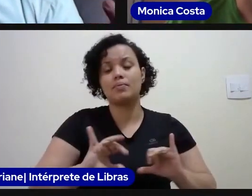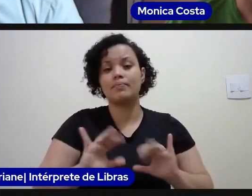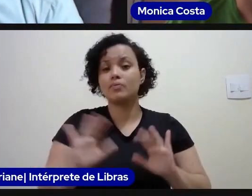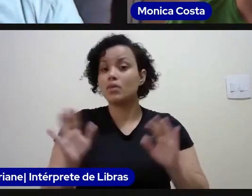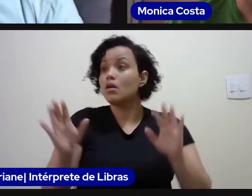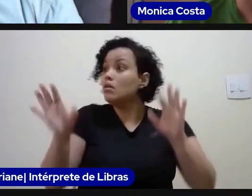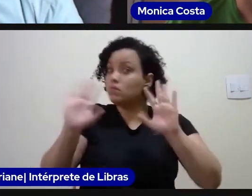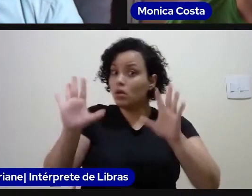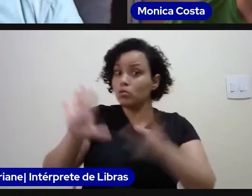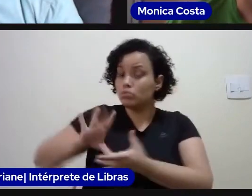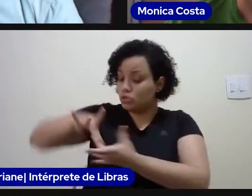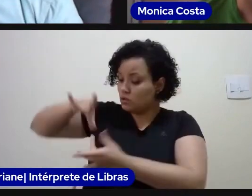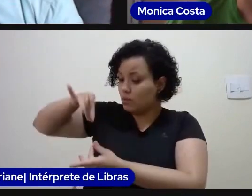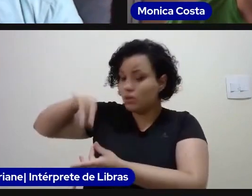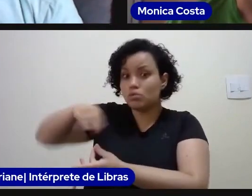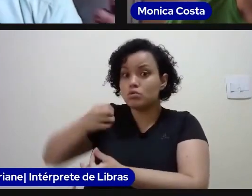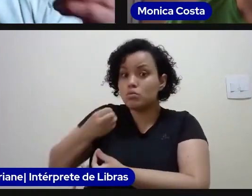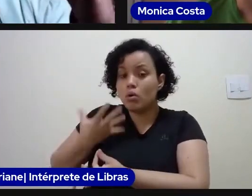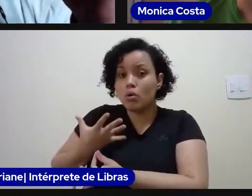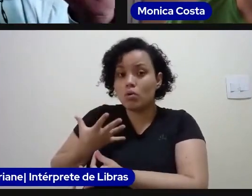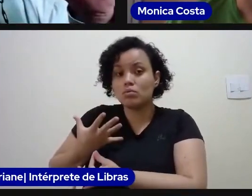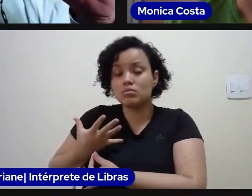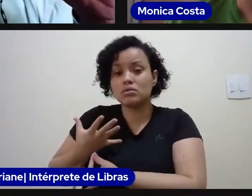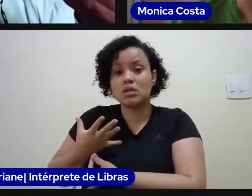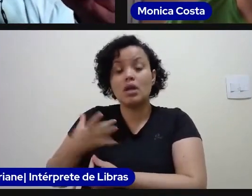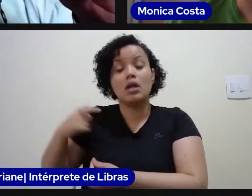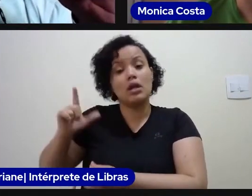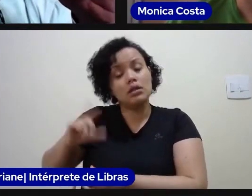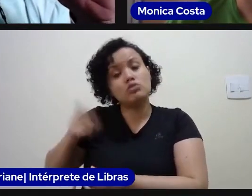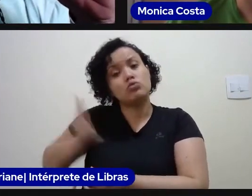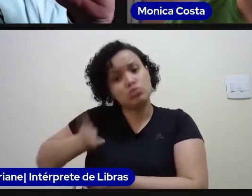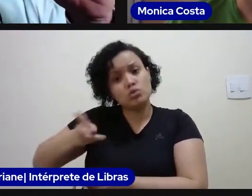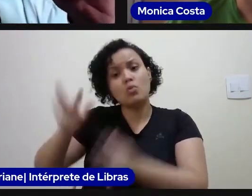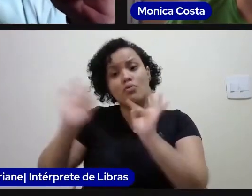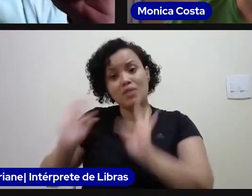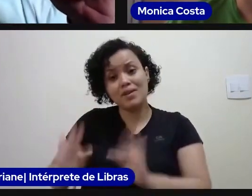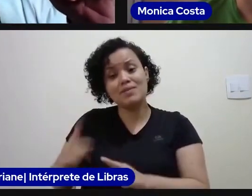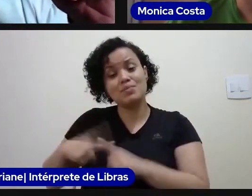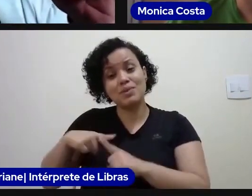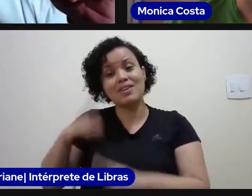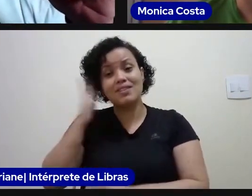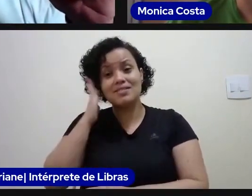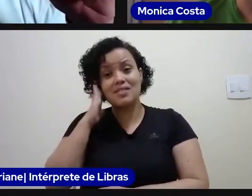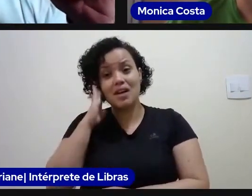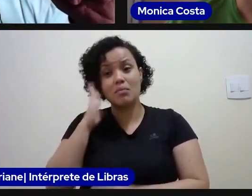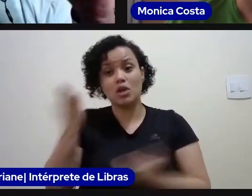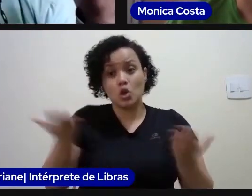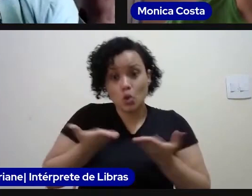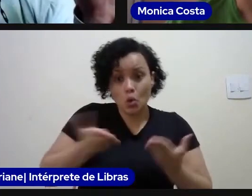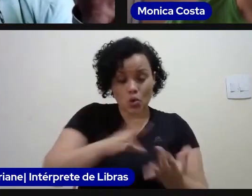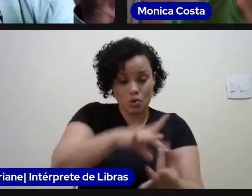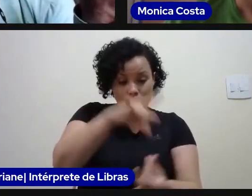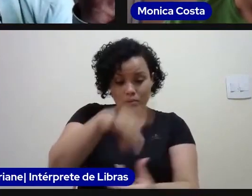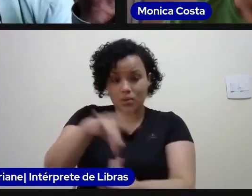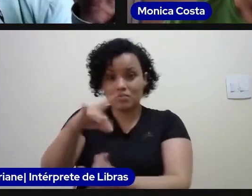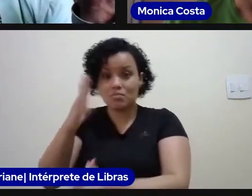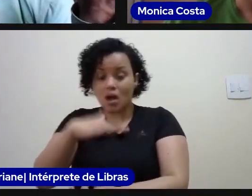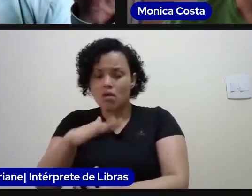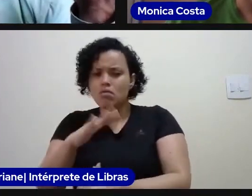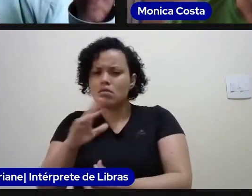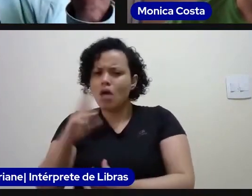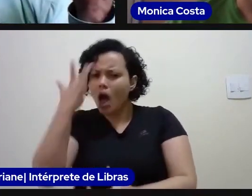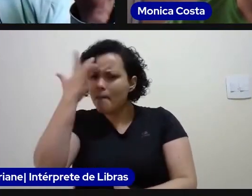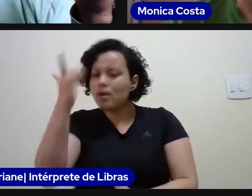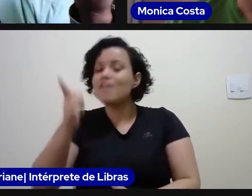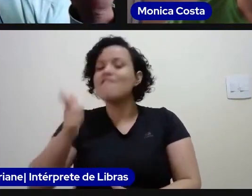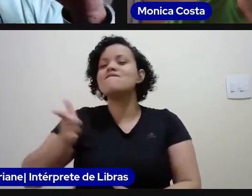bons não deixam de ter felicidade, porque eles sabem que esses que hoje estão nessa condição, amanhã se converterão ao